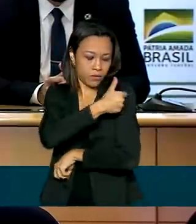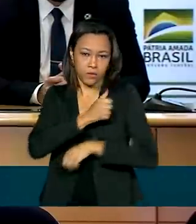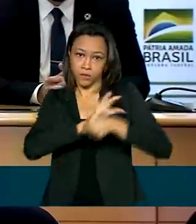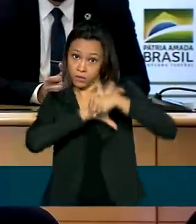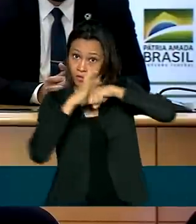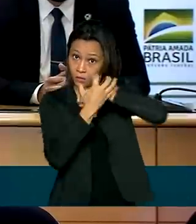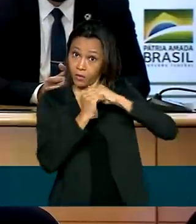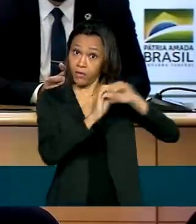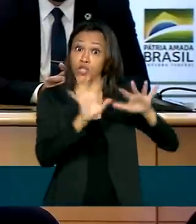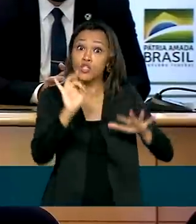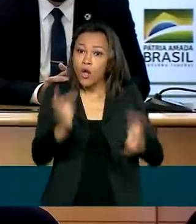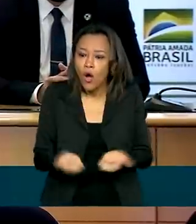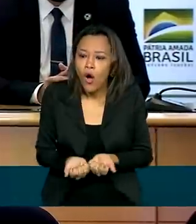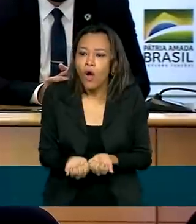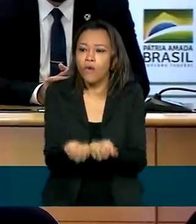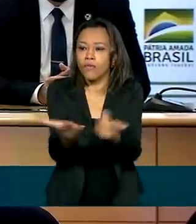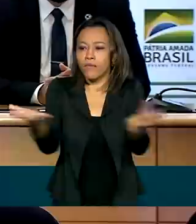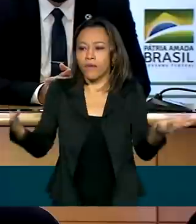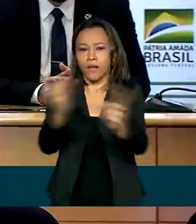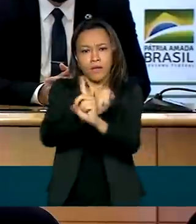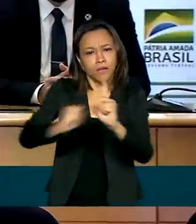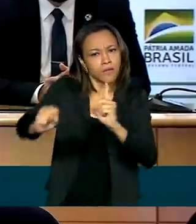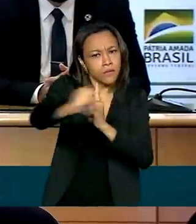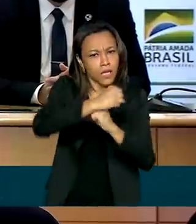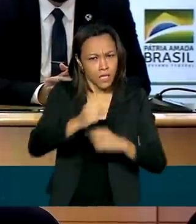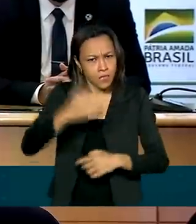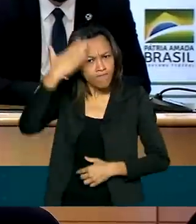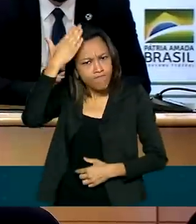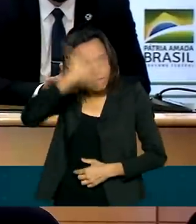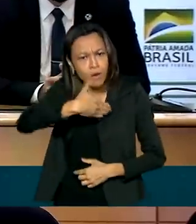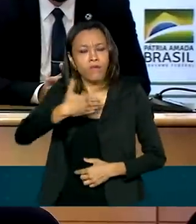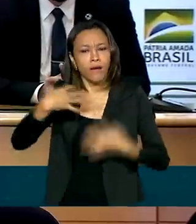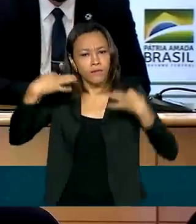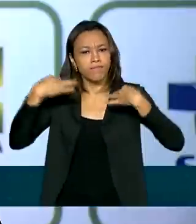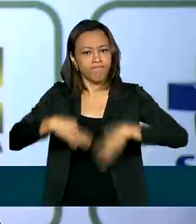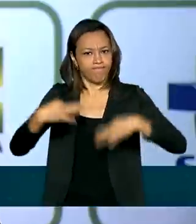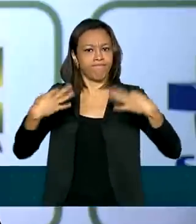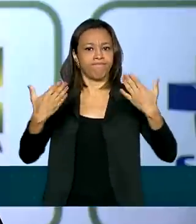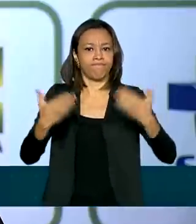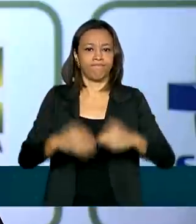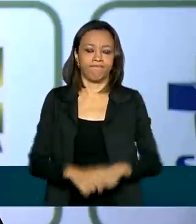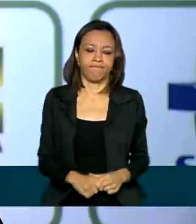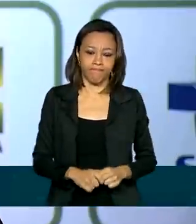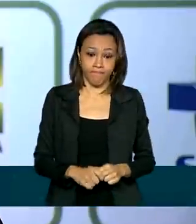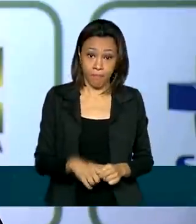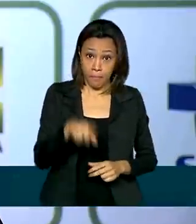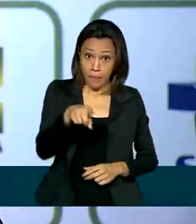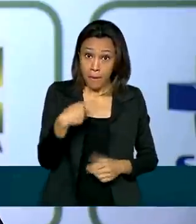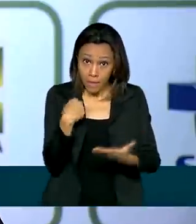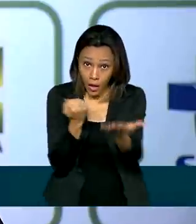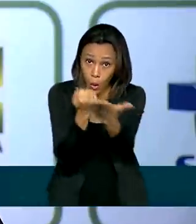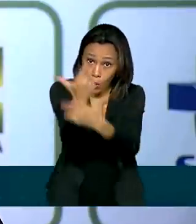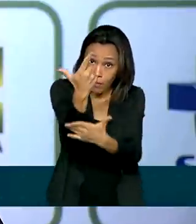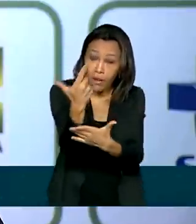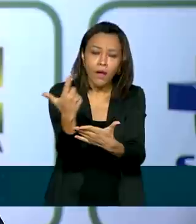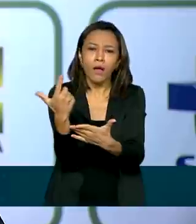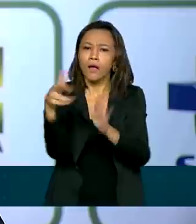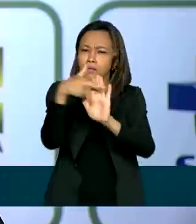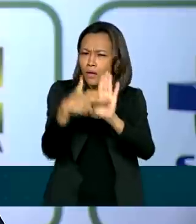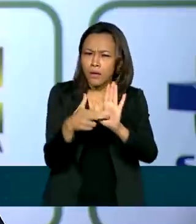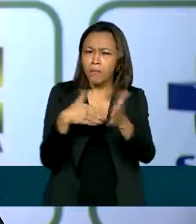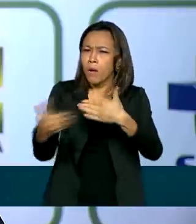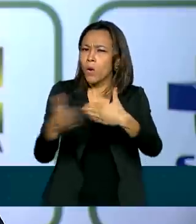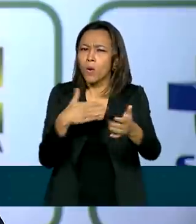será oferecida à população quando certificada por órgãos brasileiros. A premissa para aquisição de qualquer vacina,